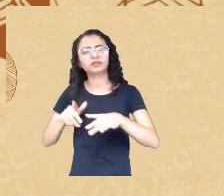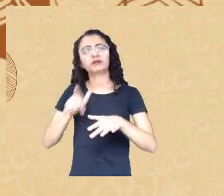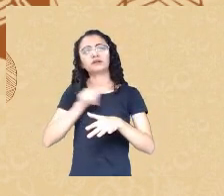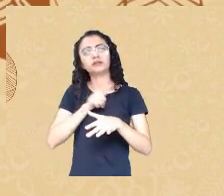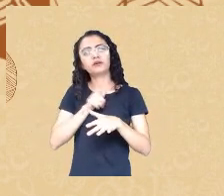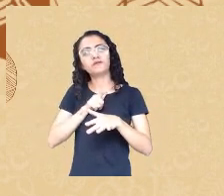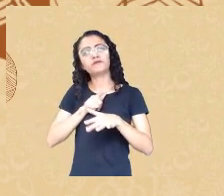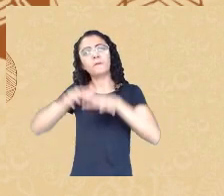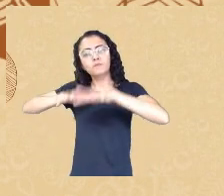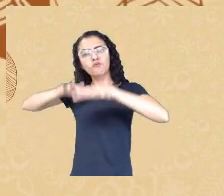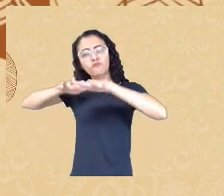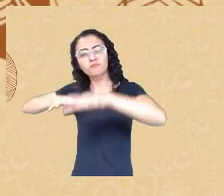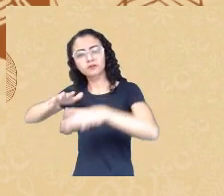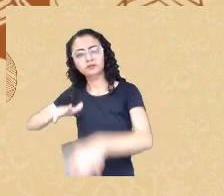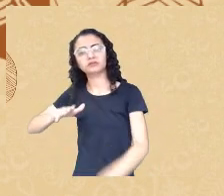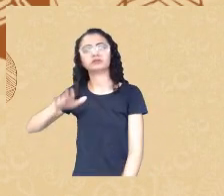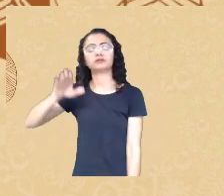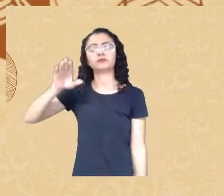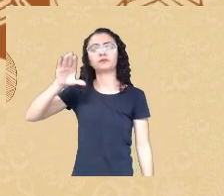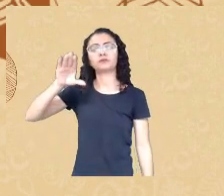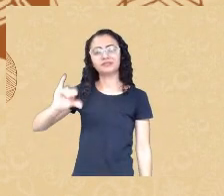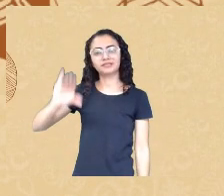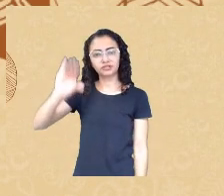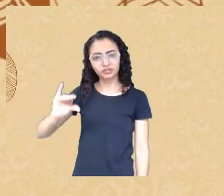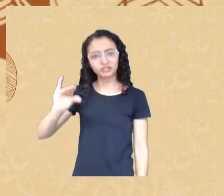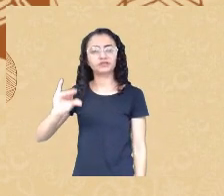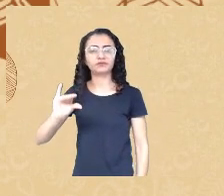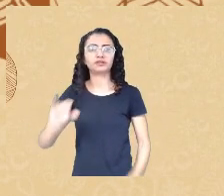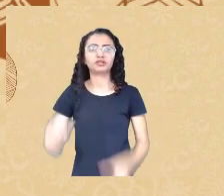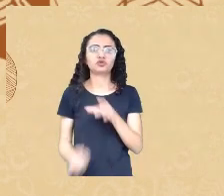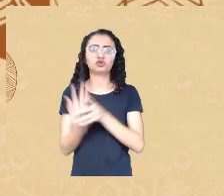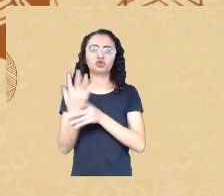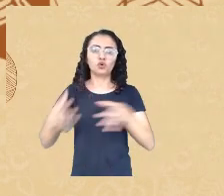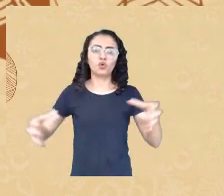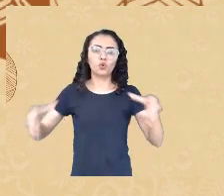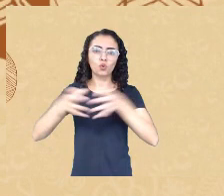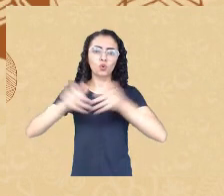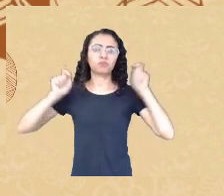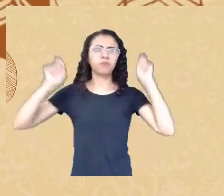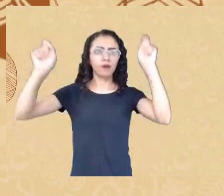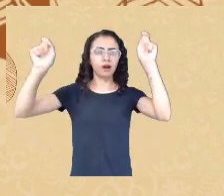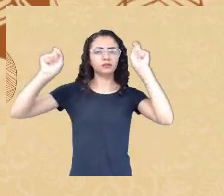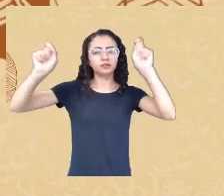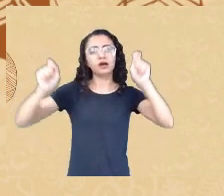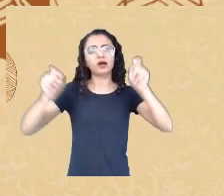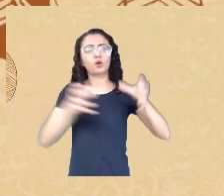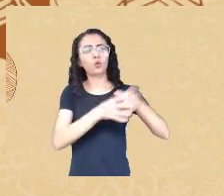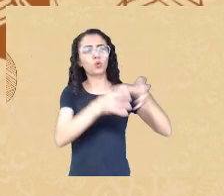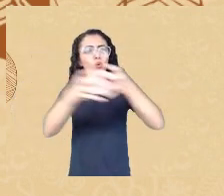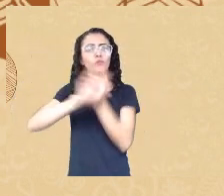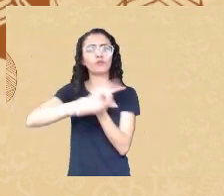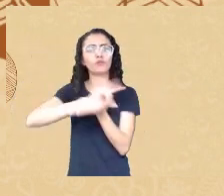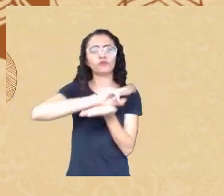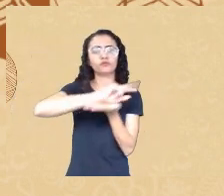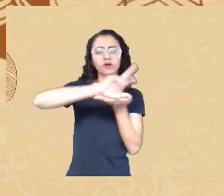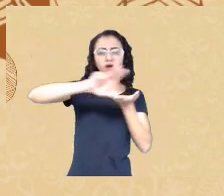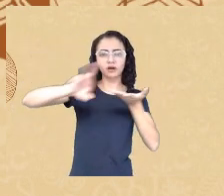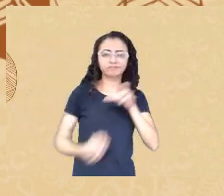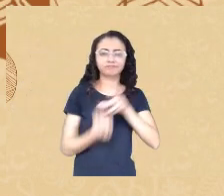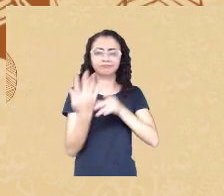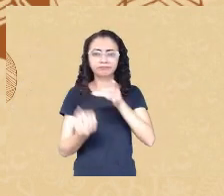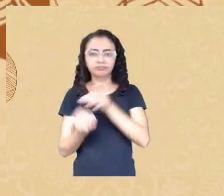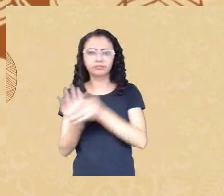surgiu aí o Black Neural como também surgiram outros grupos e que tentam mostrar a produção científica dos pesquisadores